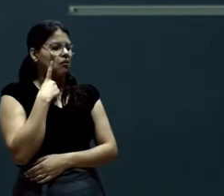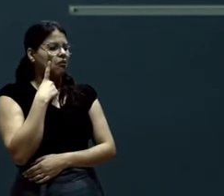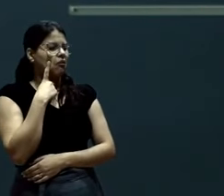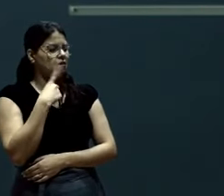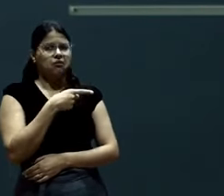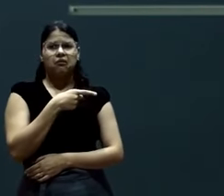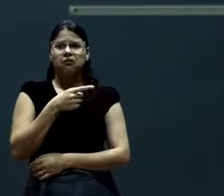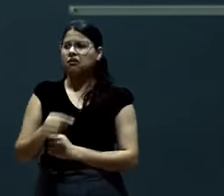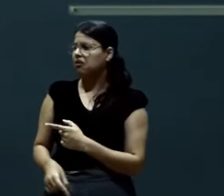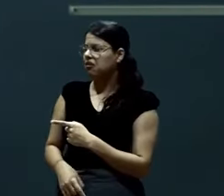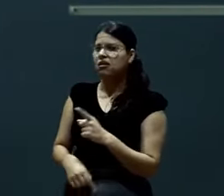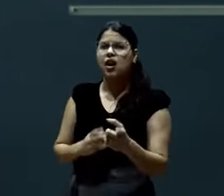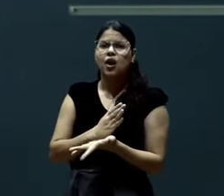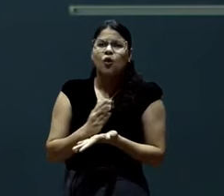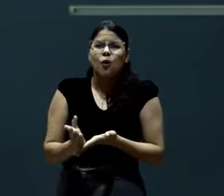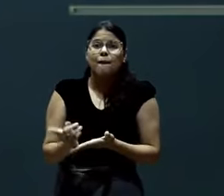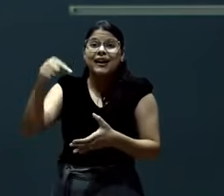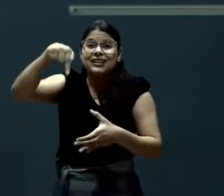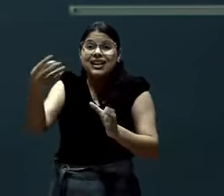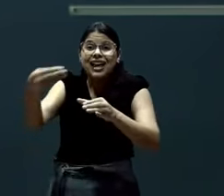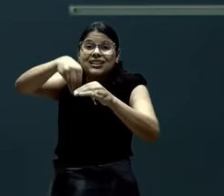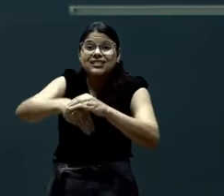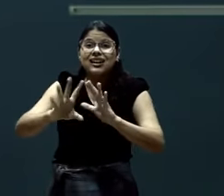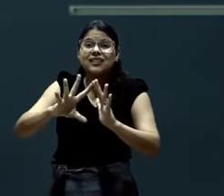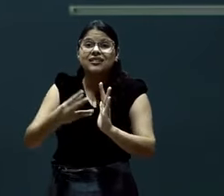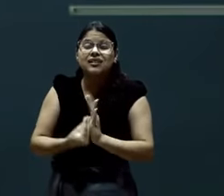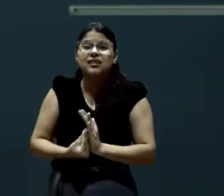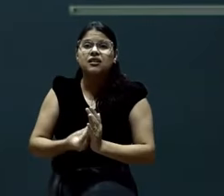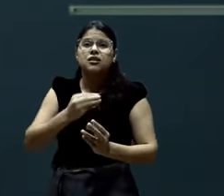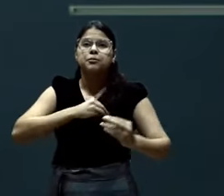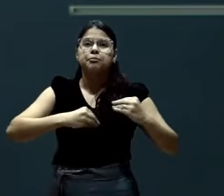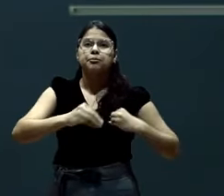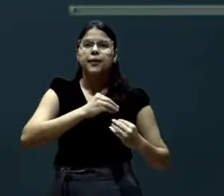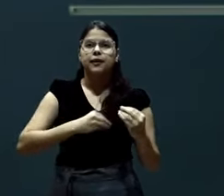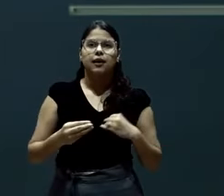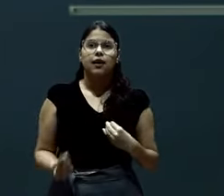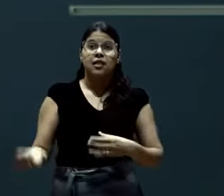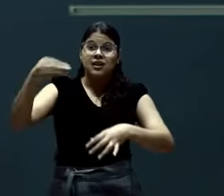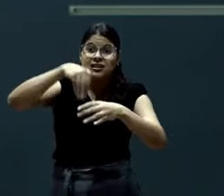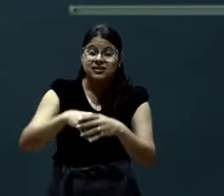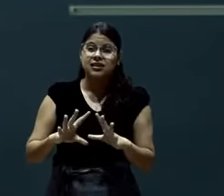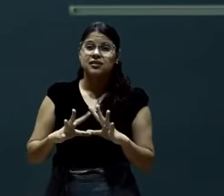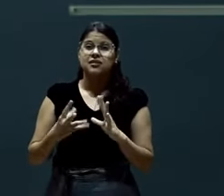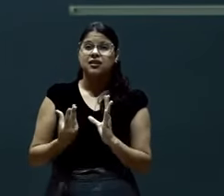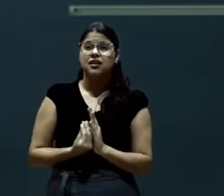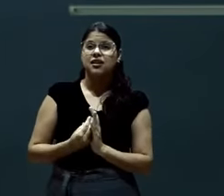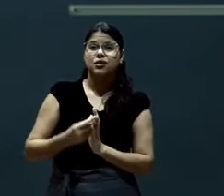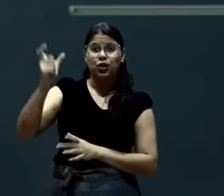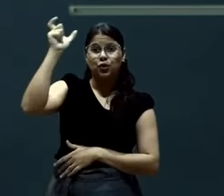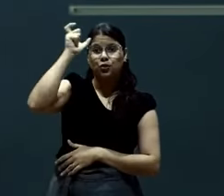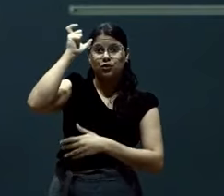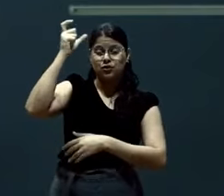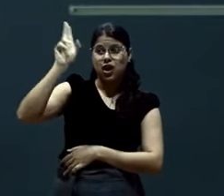Dentro da igreja, pastor? É. Dentro da igreja, inimigo te usa. Para falar uma coisa que não deve falar para outro